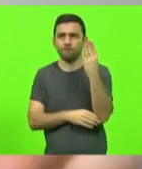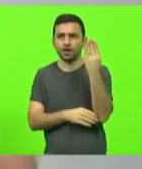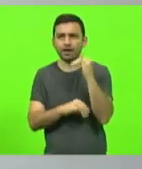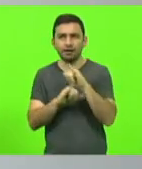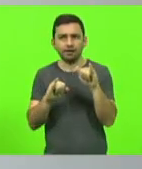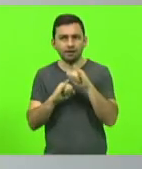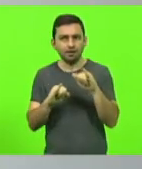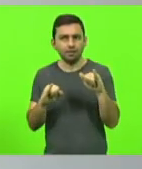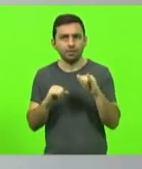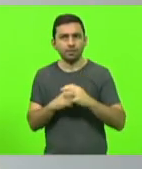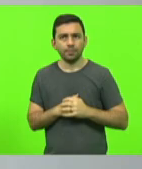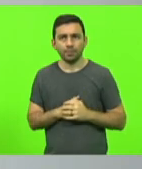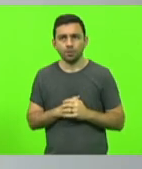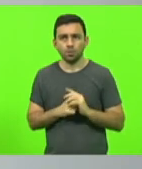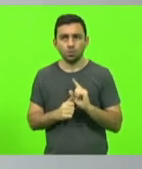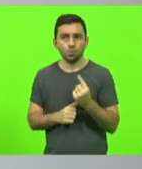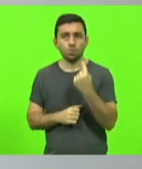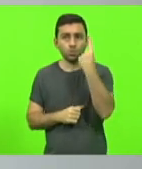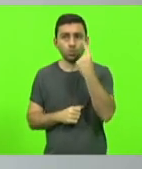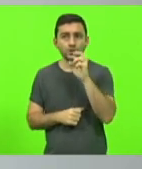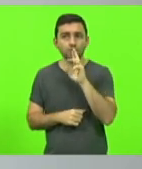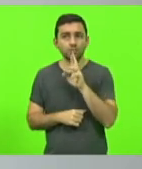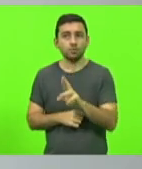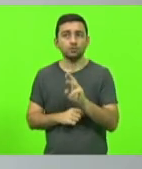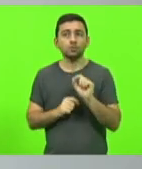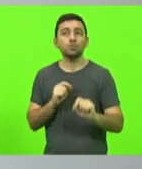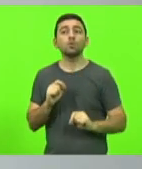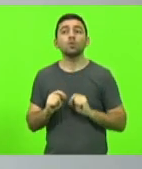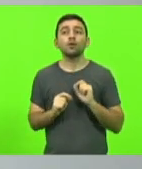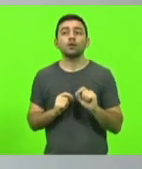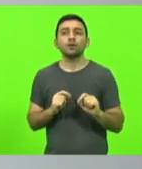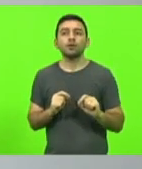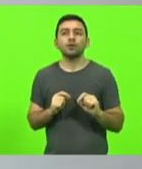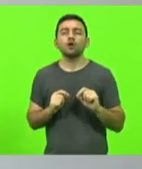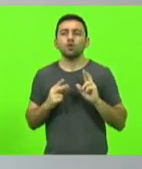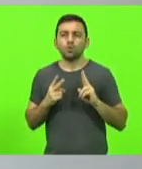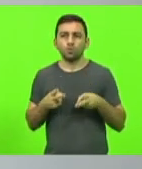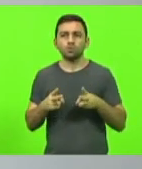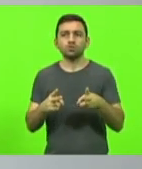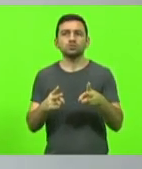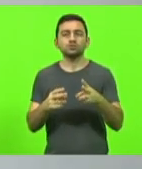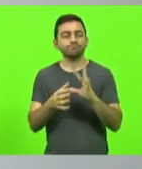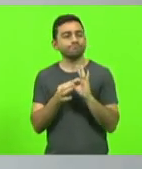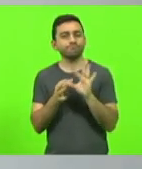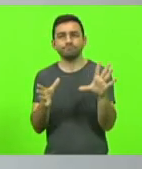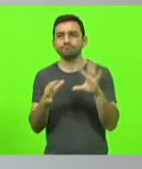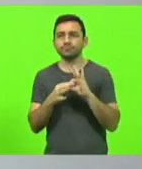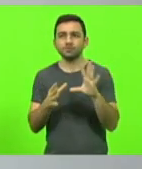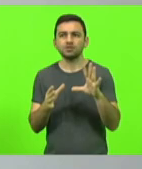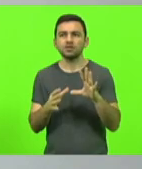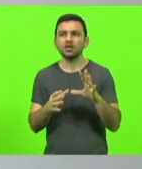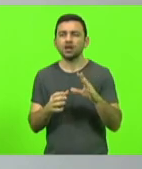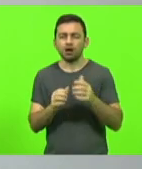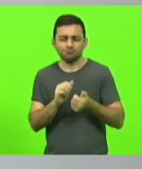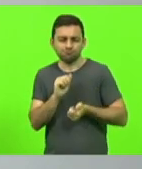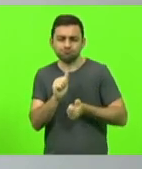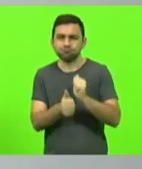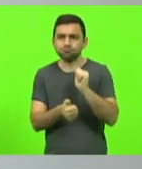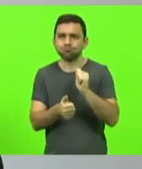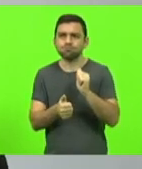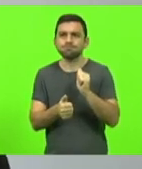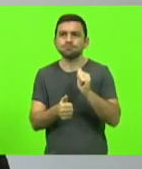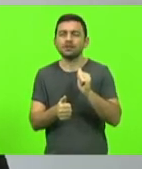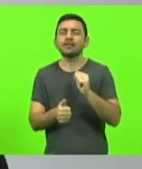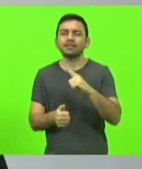O único resultado é que nós continuamos permitindo a corrida de cães em